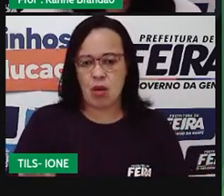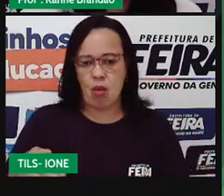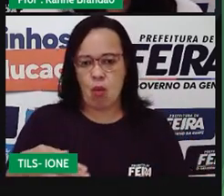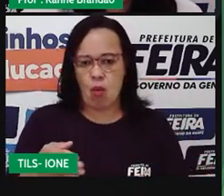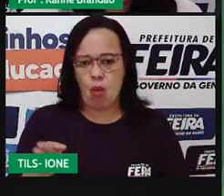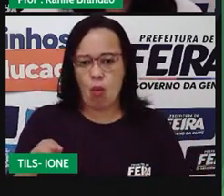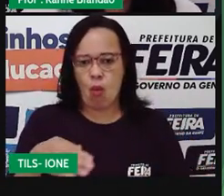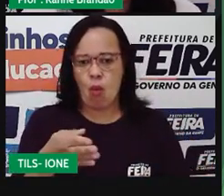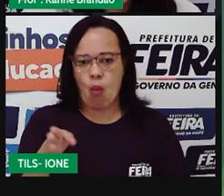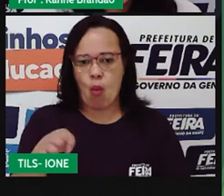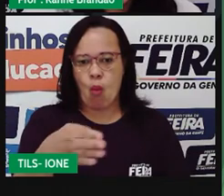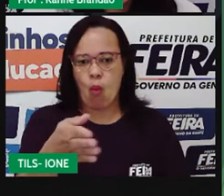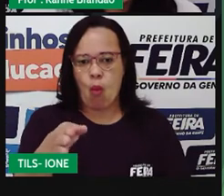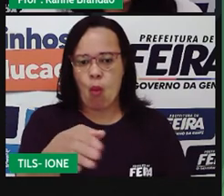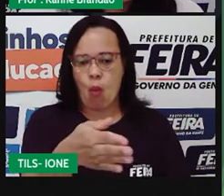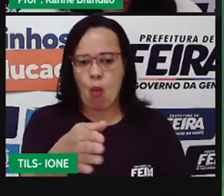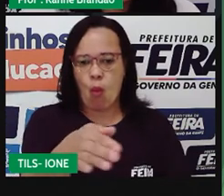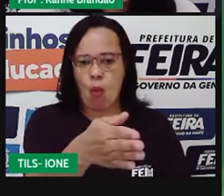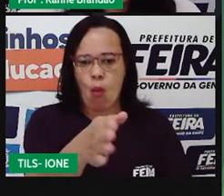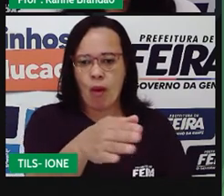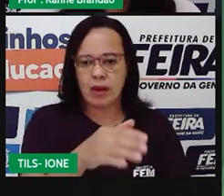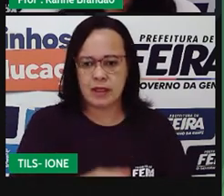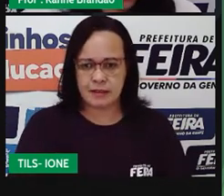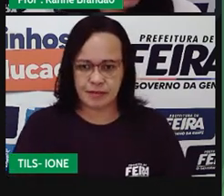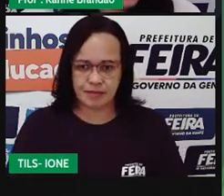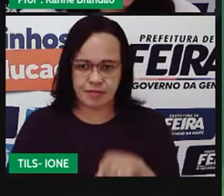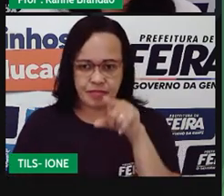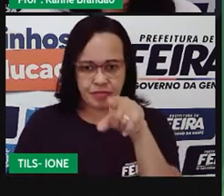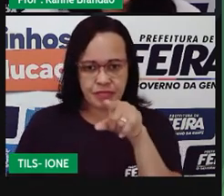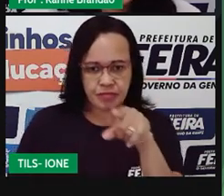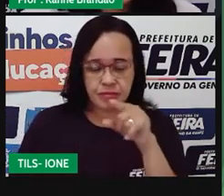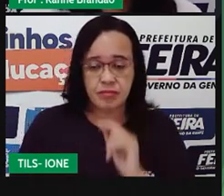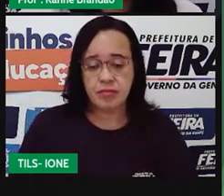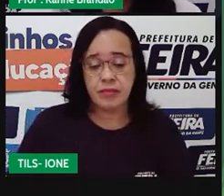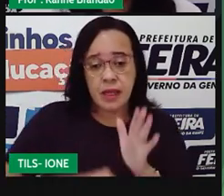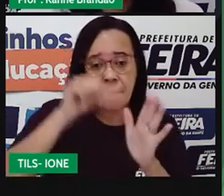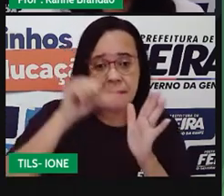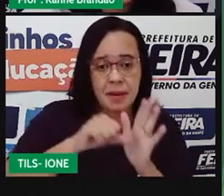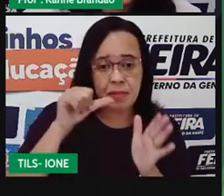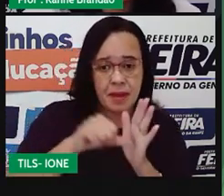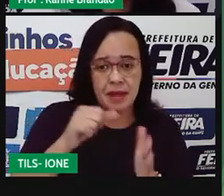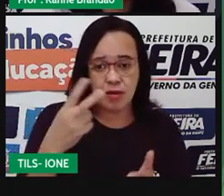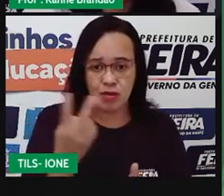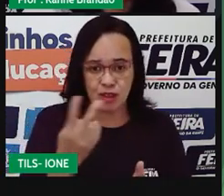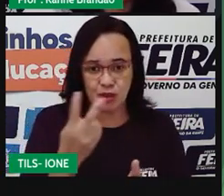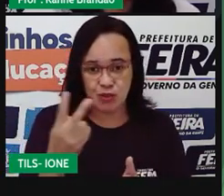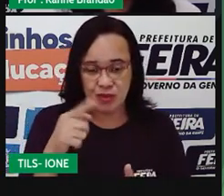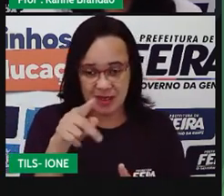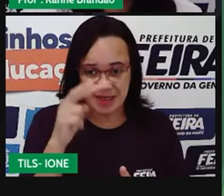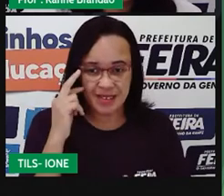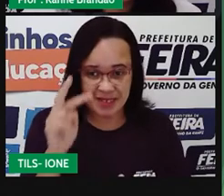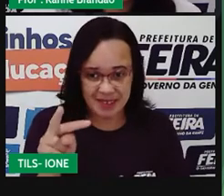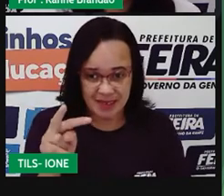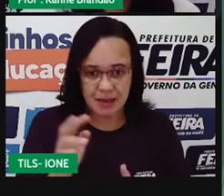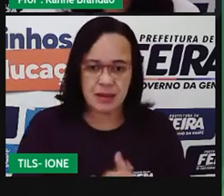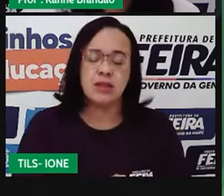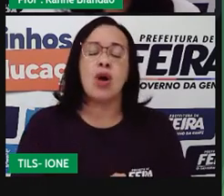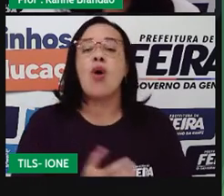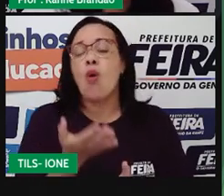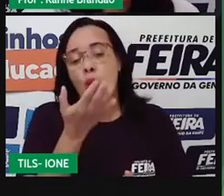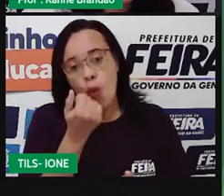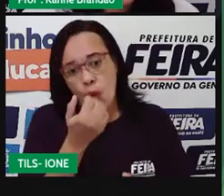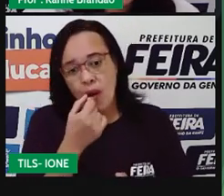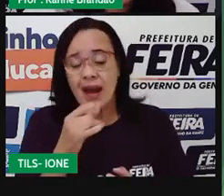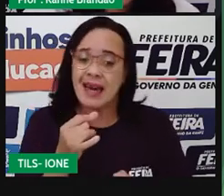das hienas. Um leão ou leoas se alimentaram desse animal,